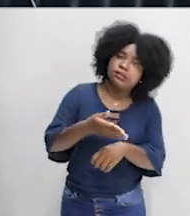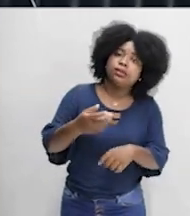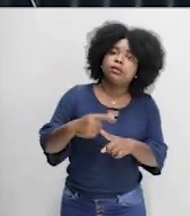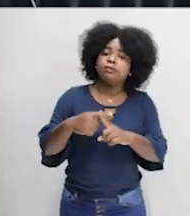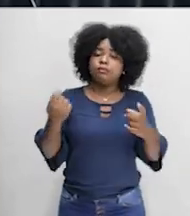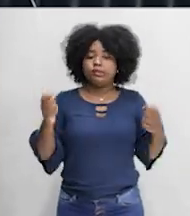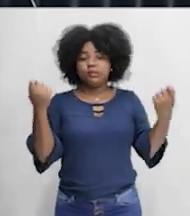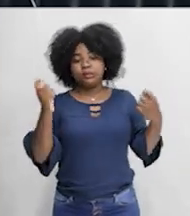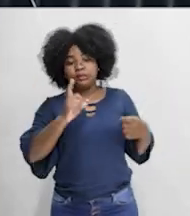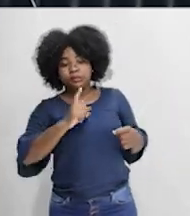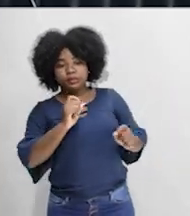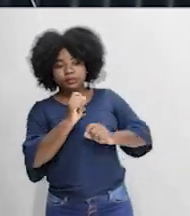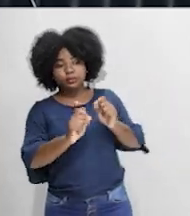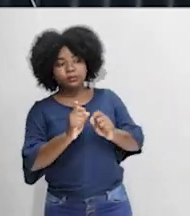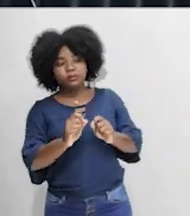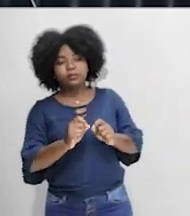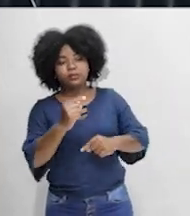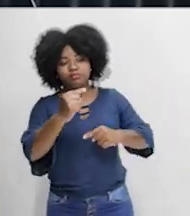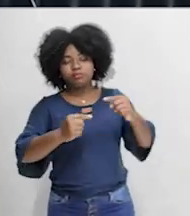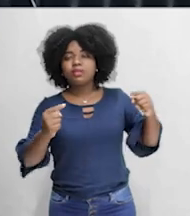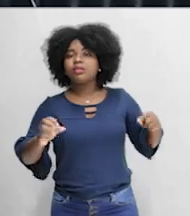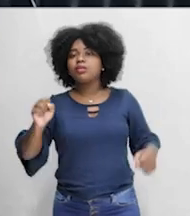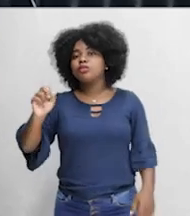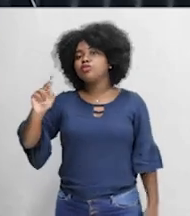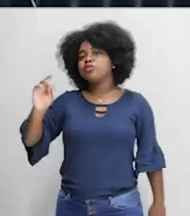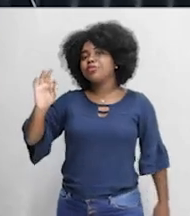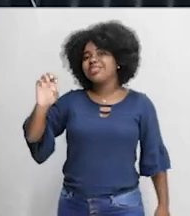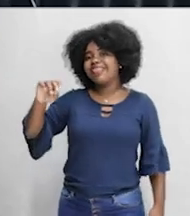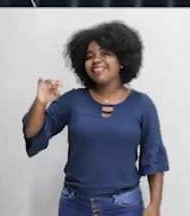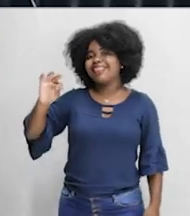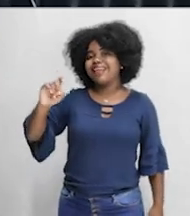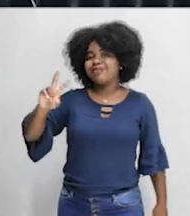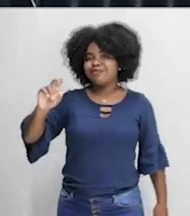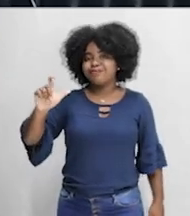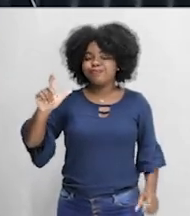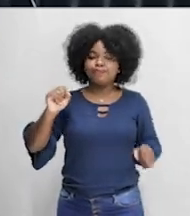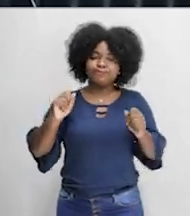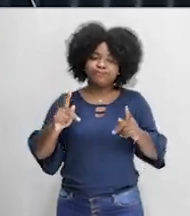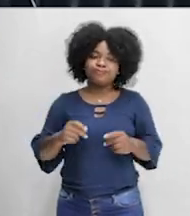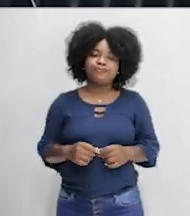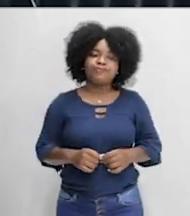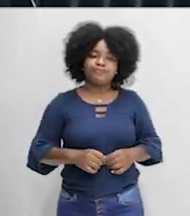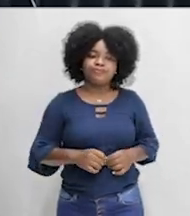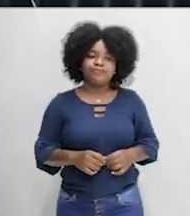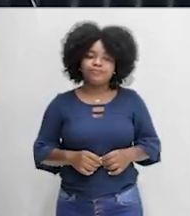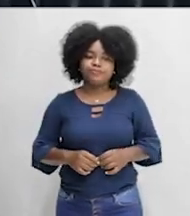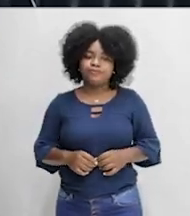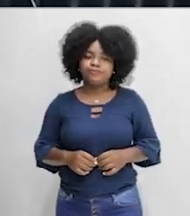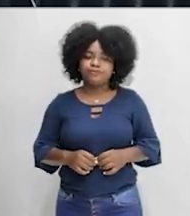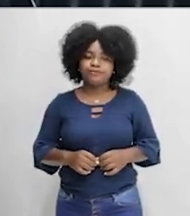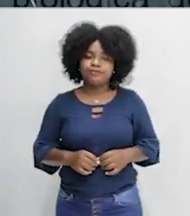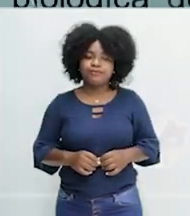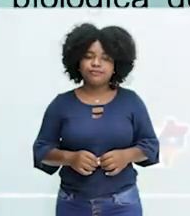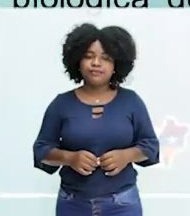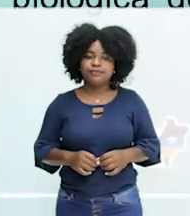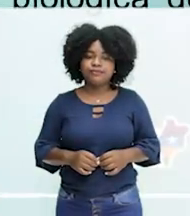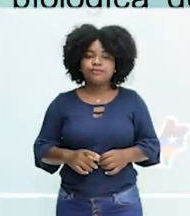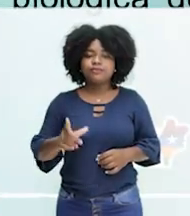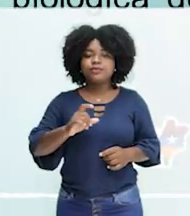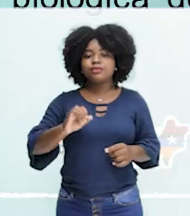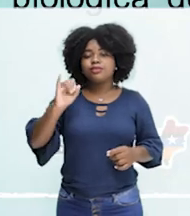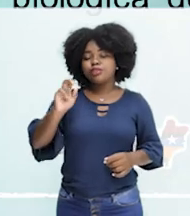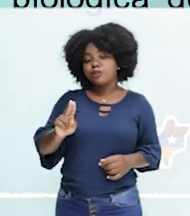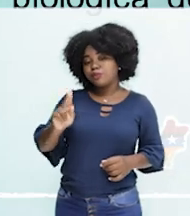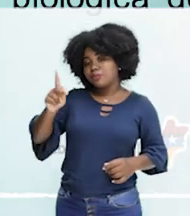mas tem que buscar formas sustentáveis de aplicação desses recursos. Beleza? Olha aí, só sintetizando. Então, unidades de